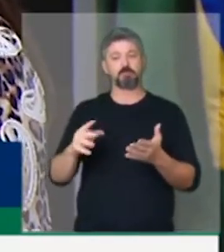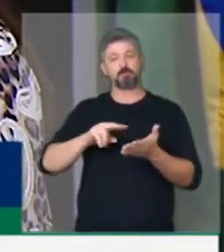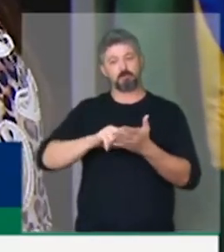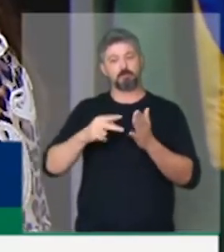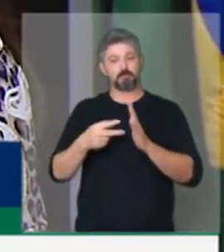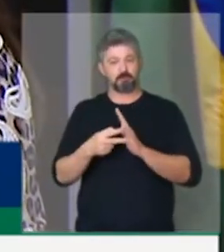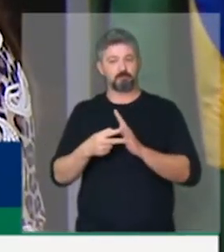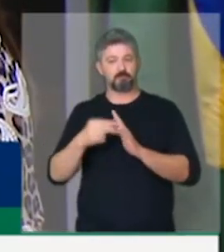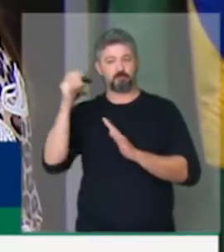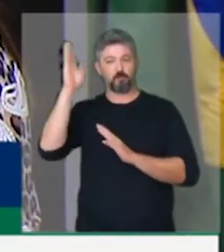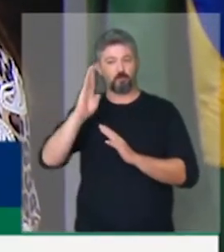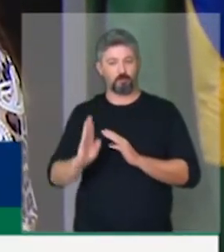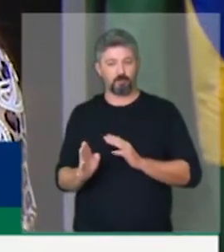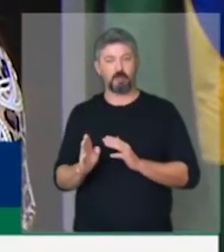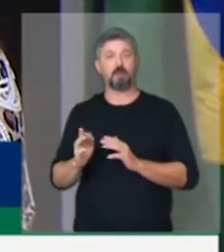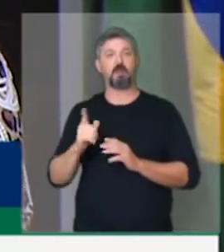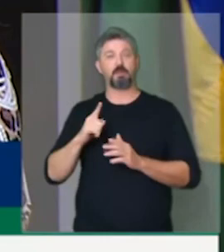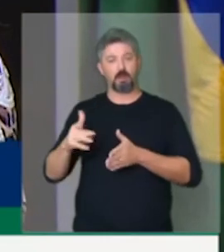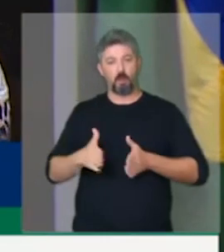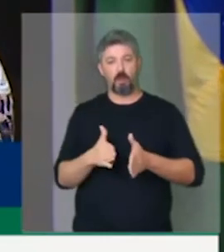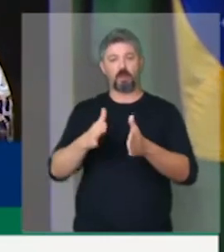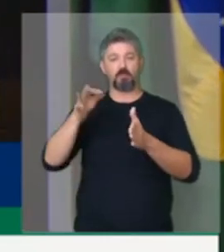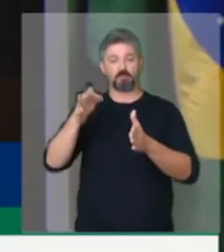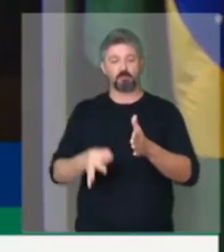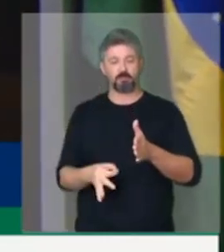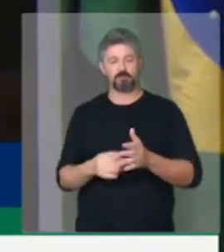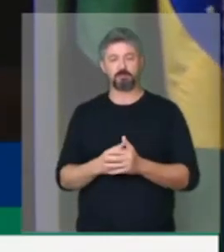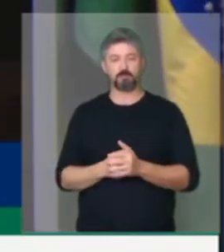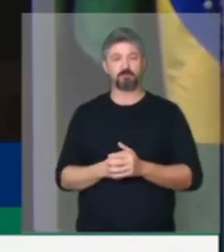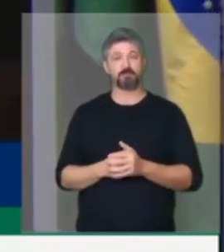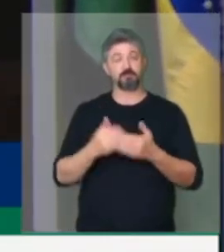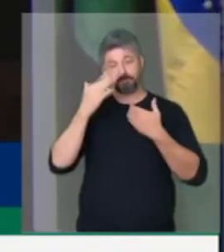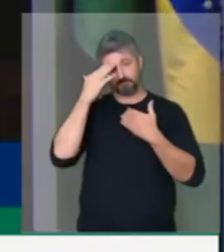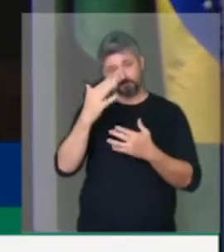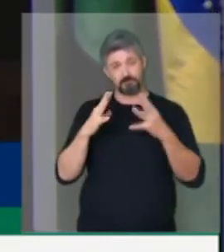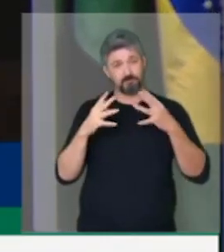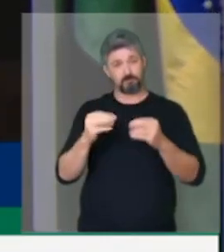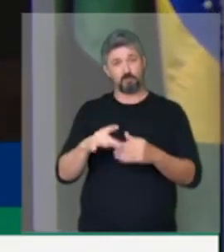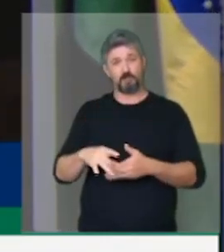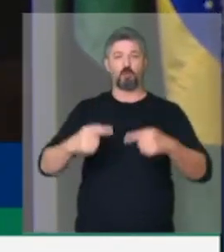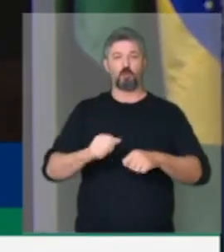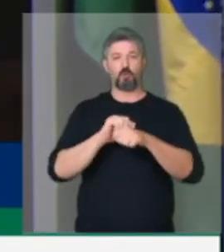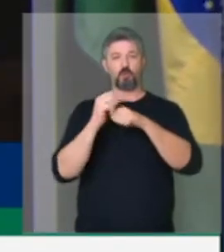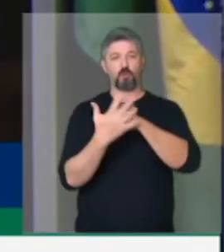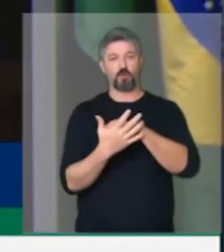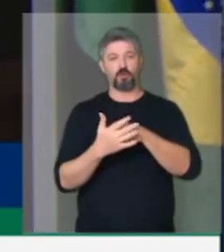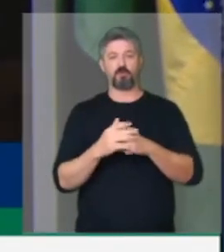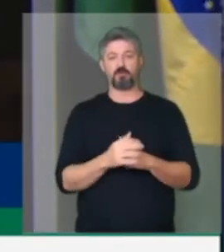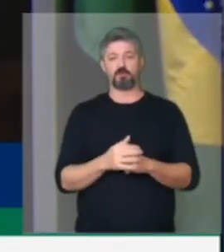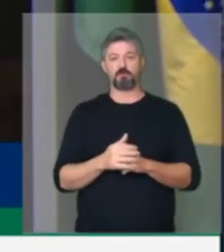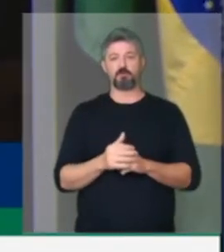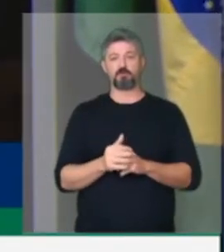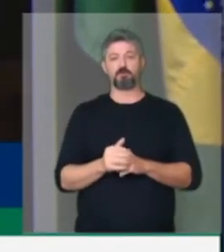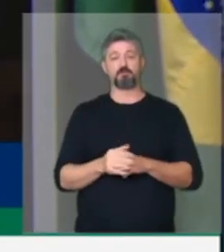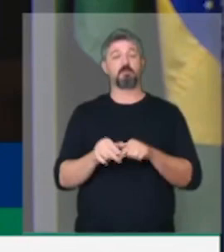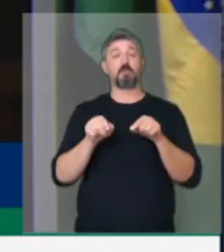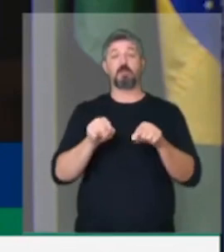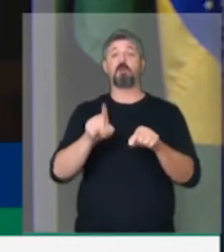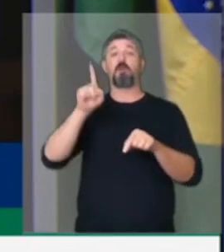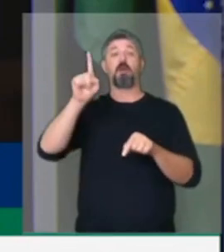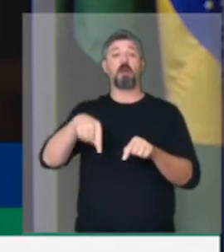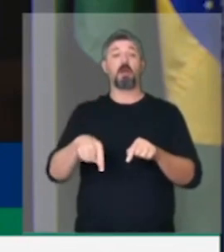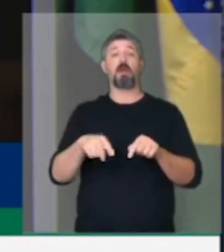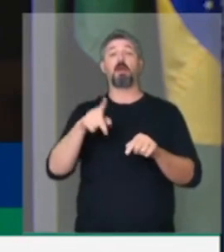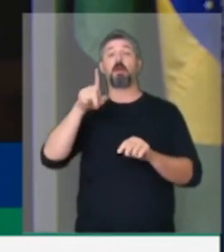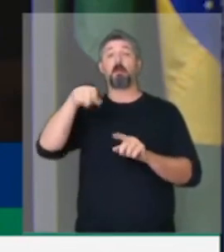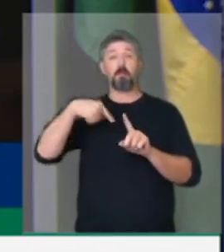o Brasil está indo no caminho certo, agradecer a todos os líderes de partido. Esse é apenas mais um projeto,